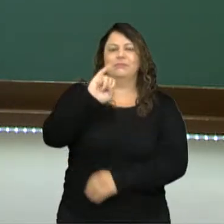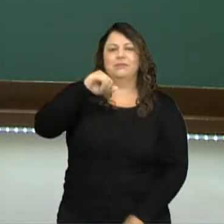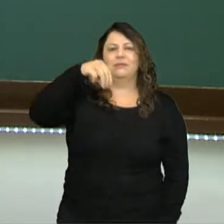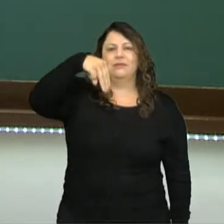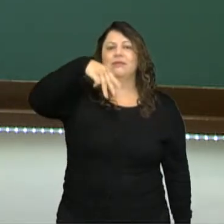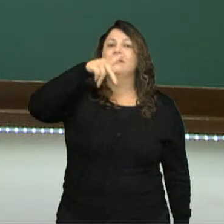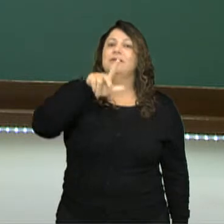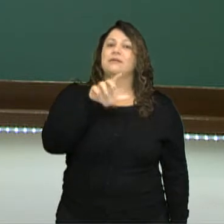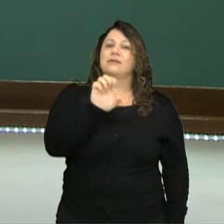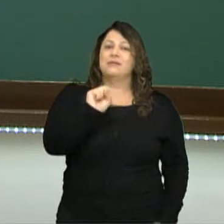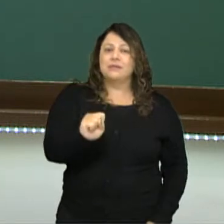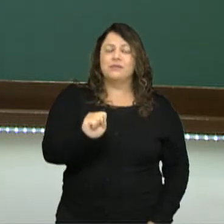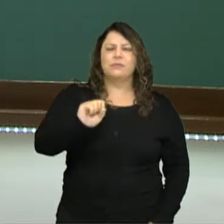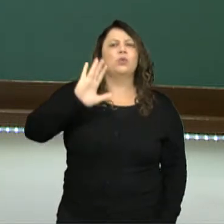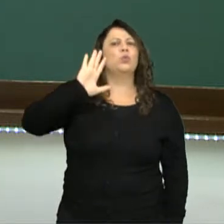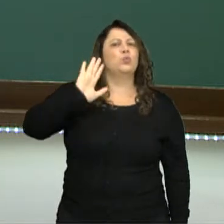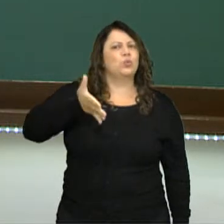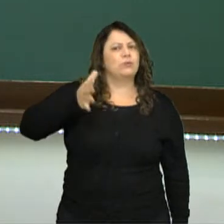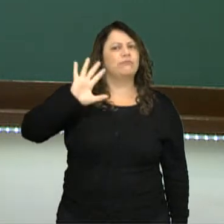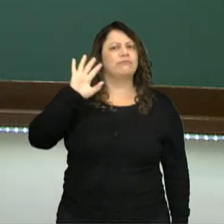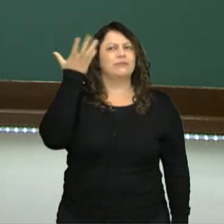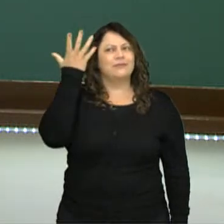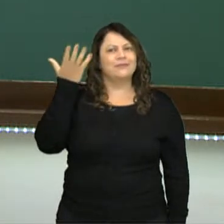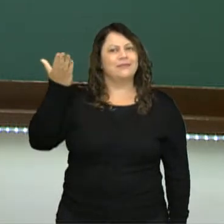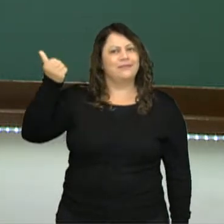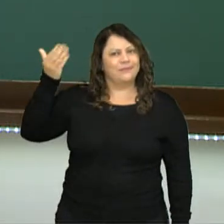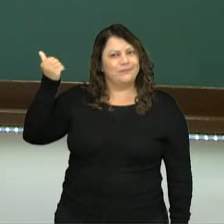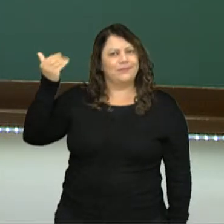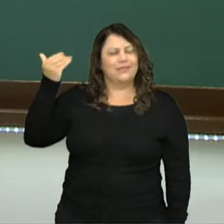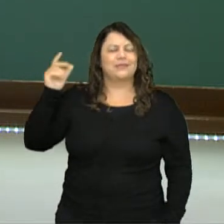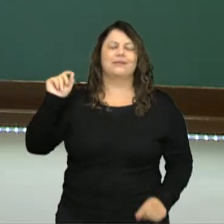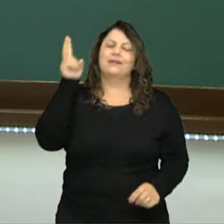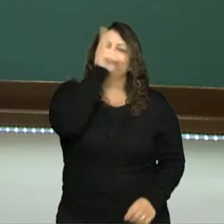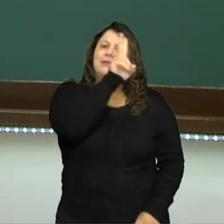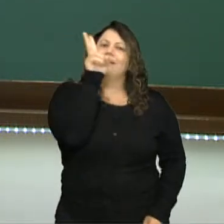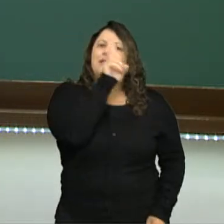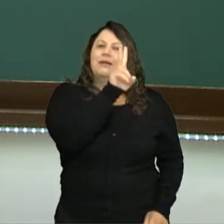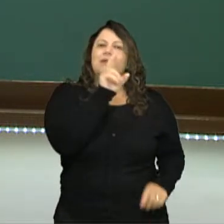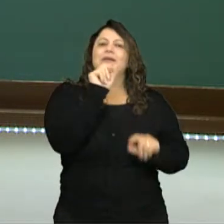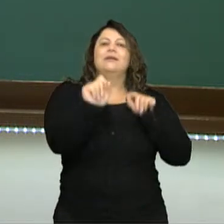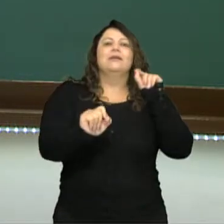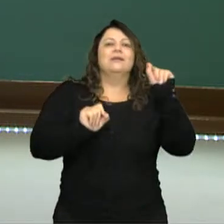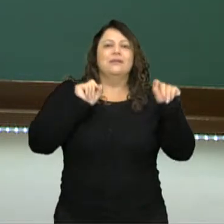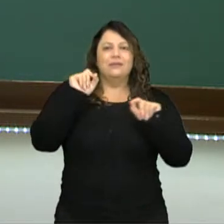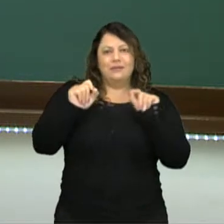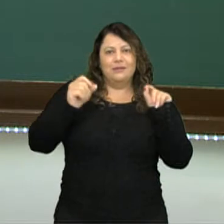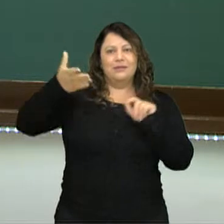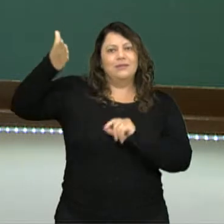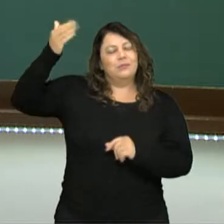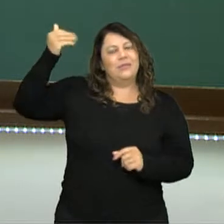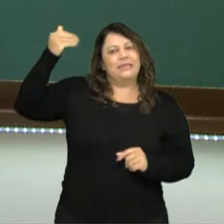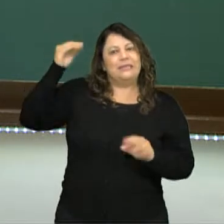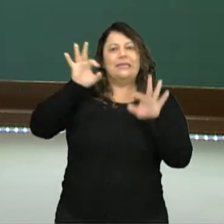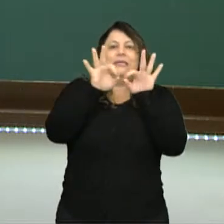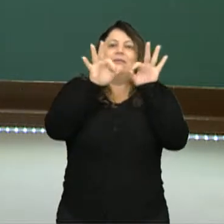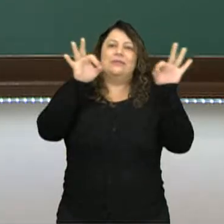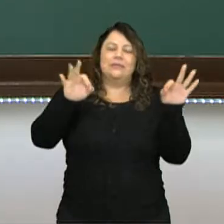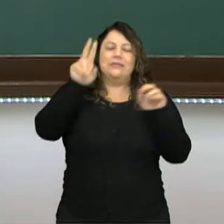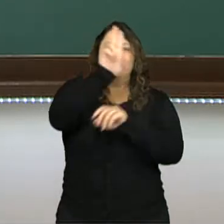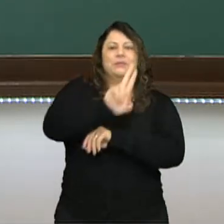porque são ações que já aconteceram. Então, lembrando que o passado simples é usado para